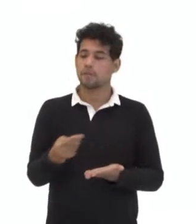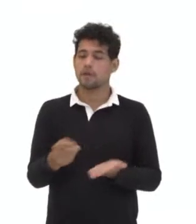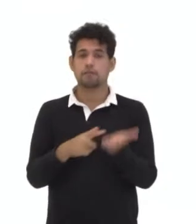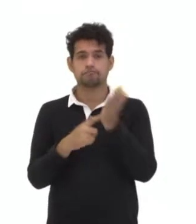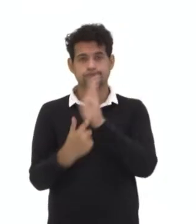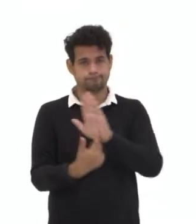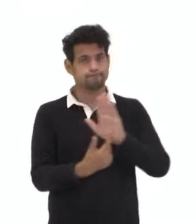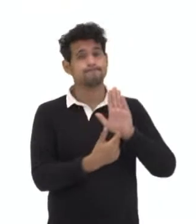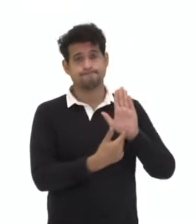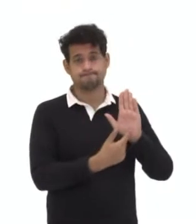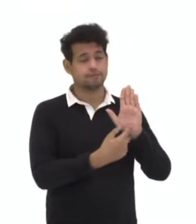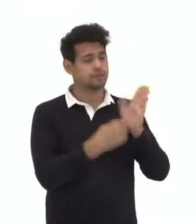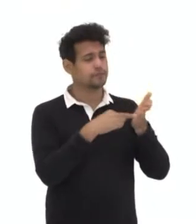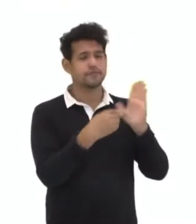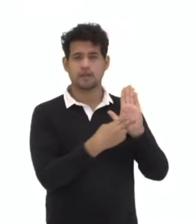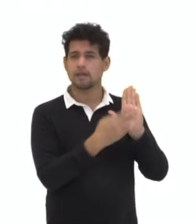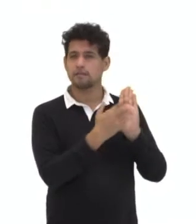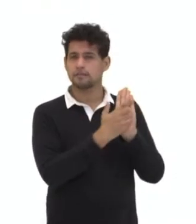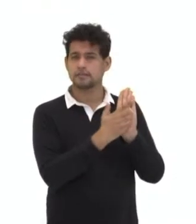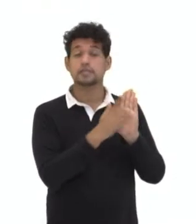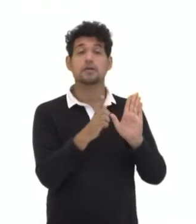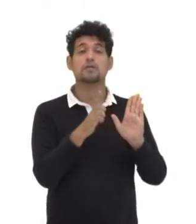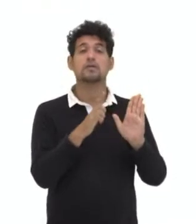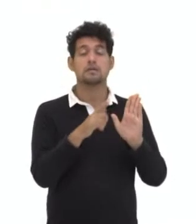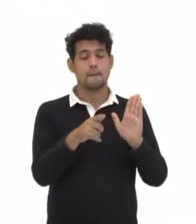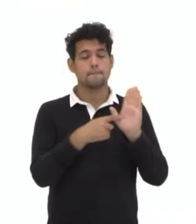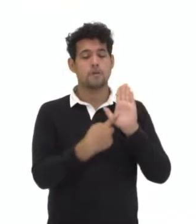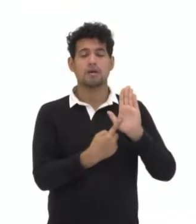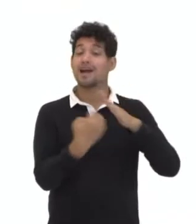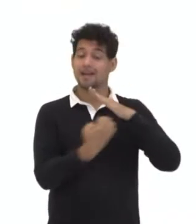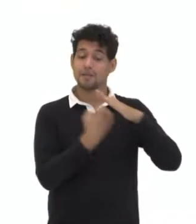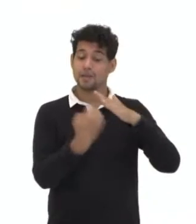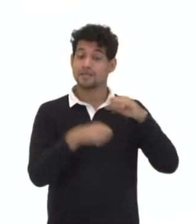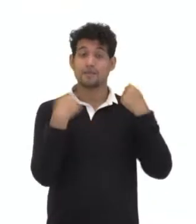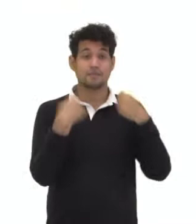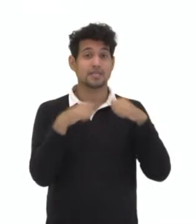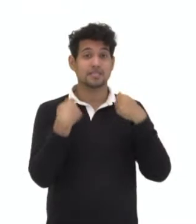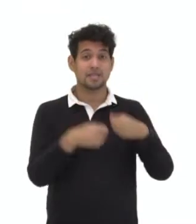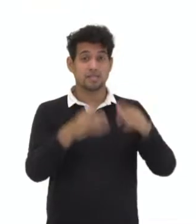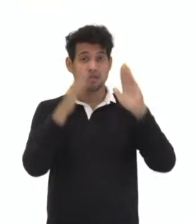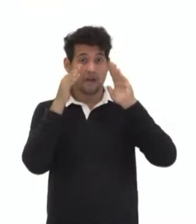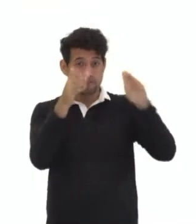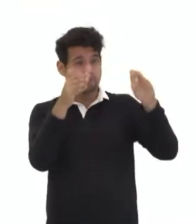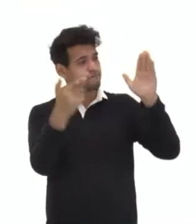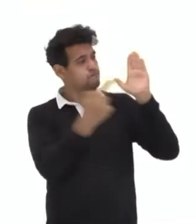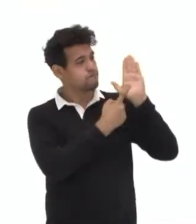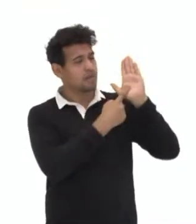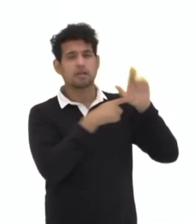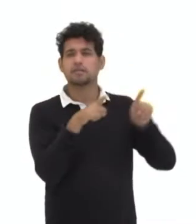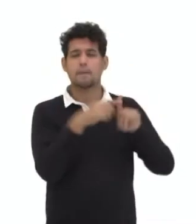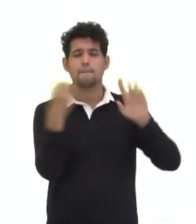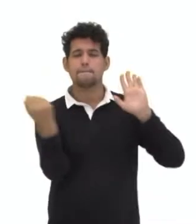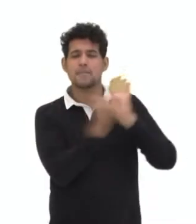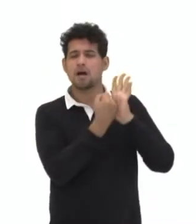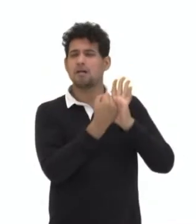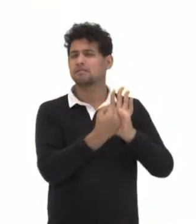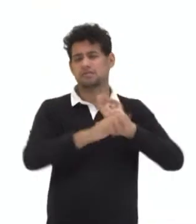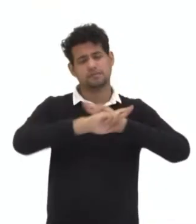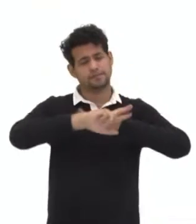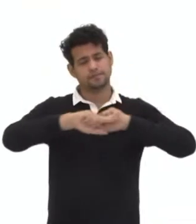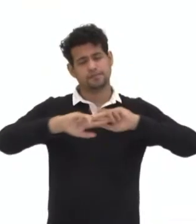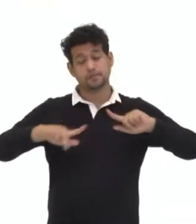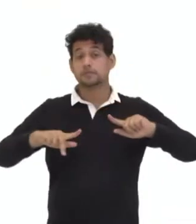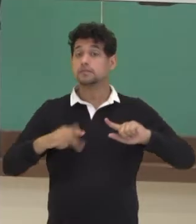panfletos. Então ele divulga que sua empresa precisa de destaque, projetos, logomarcas, etc. Então